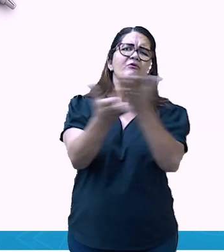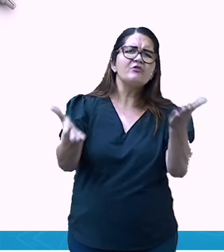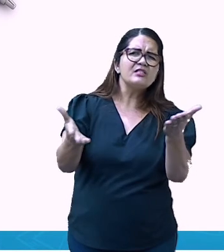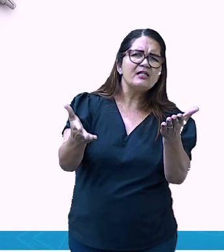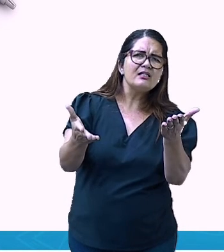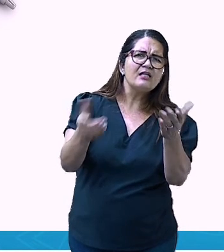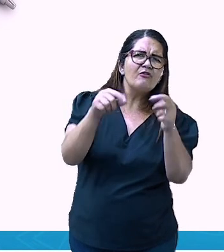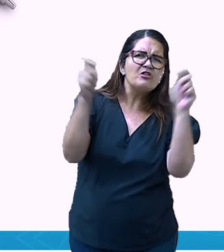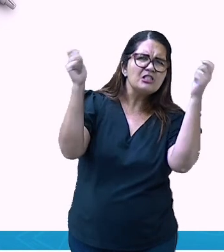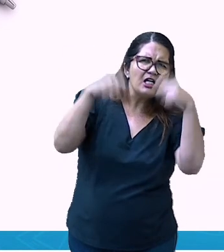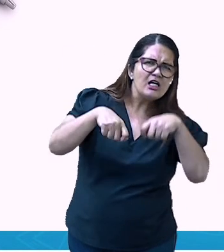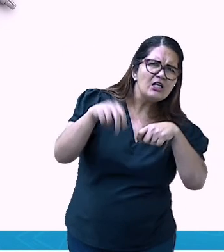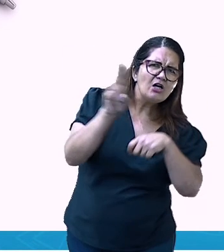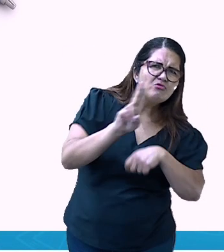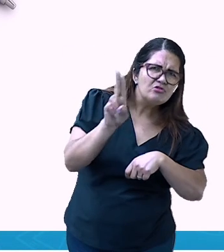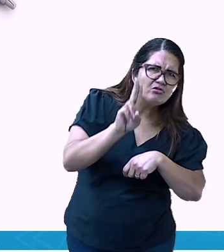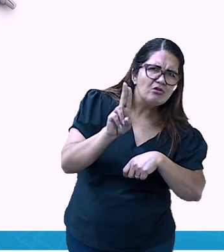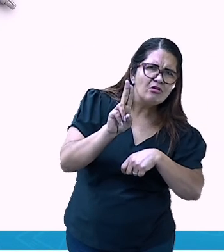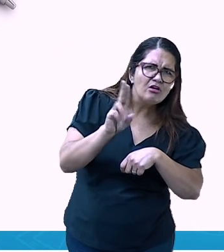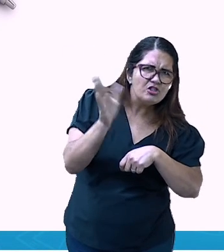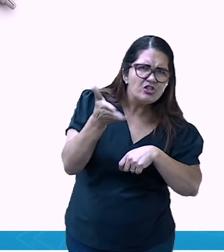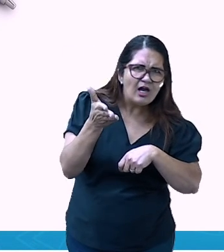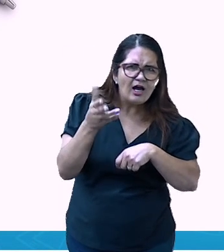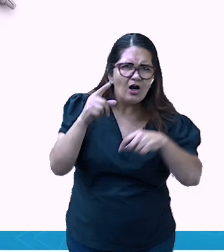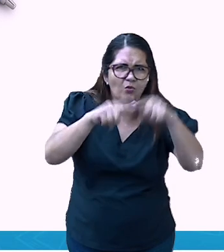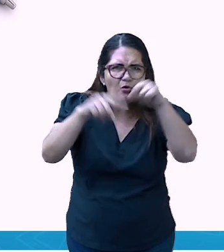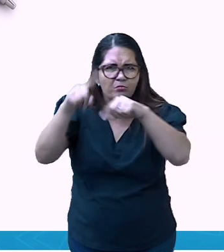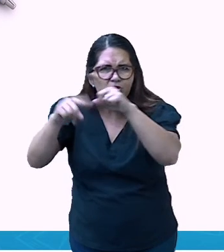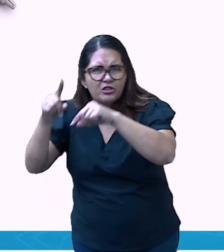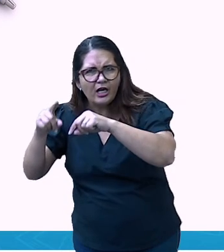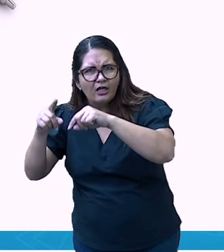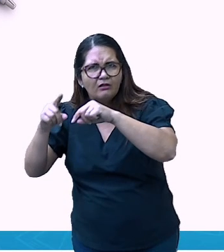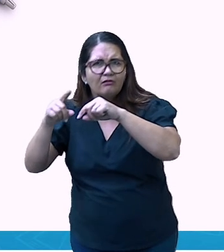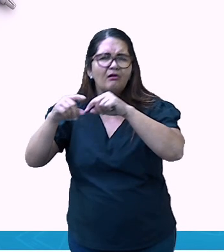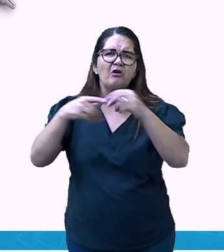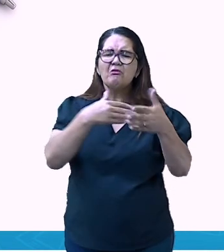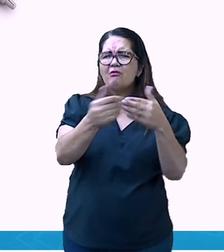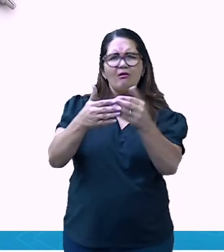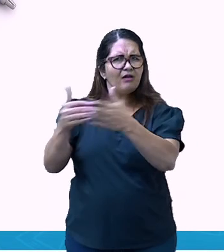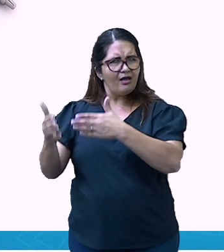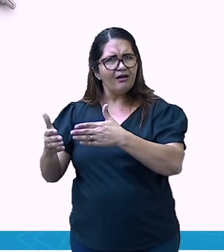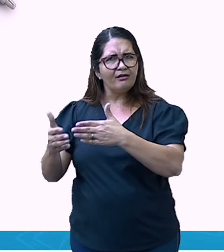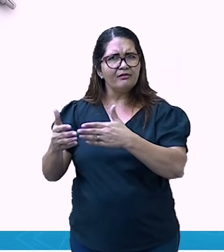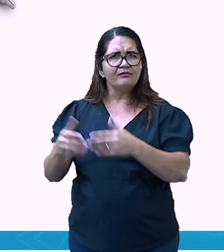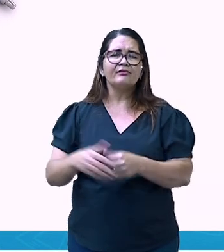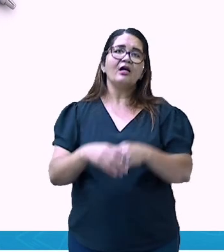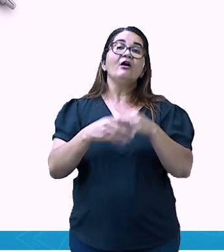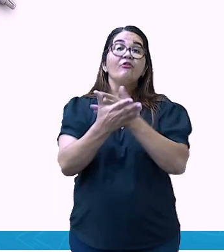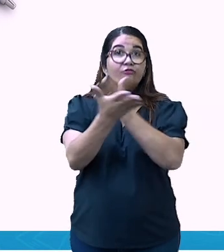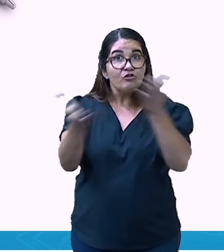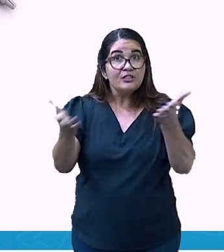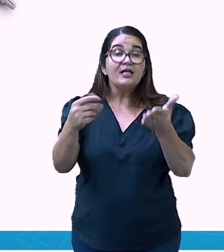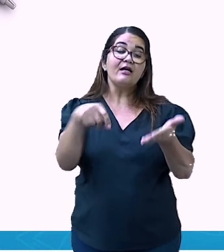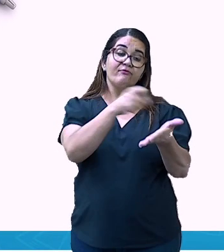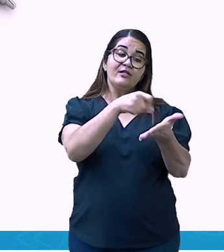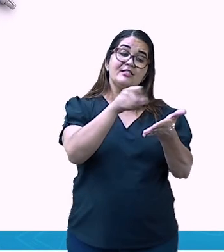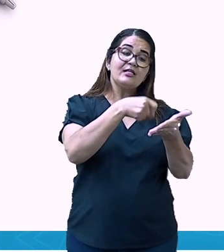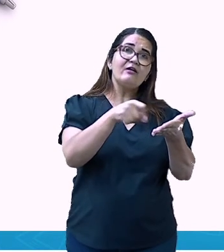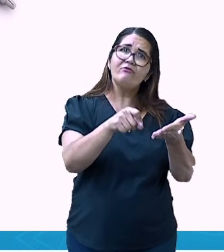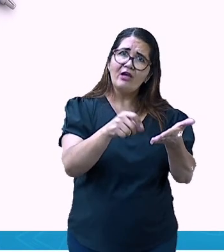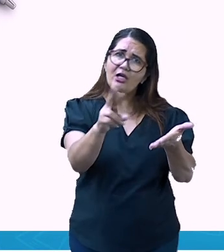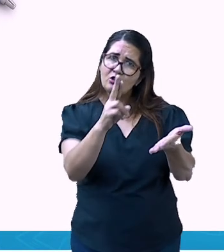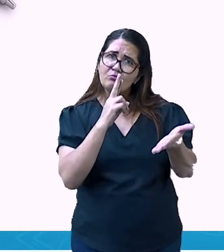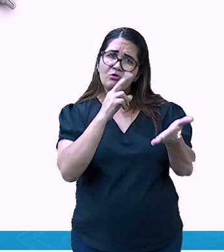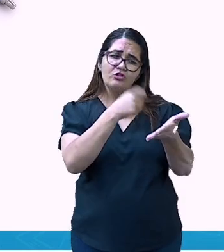que a gente estudou hoje na aula para se localizar. Fale um pouco sobre ele no seu caderno e como